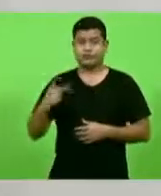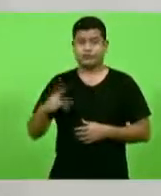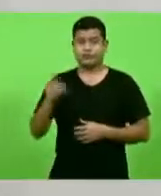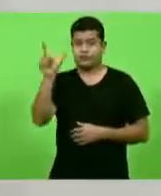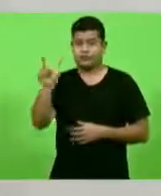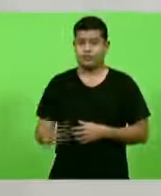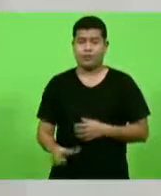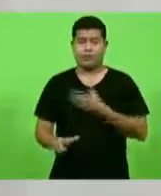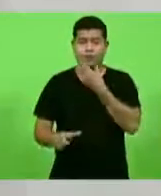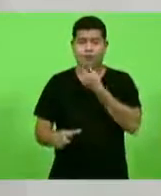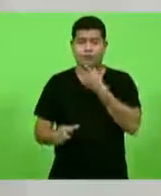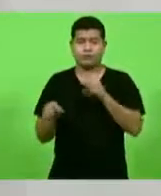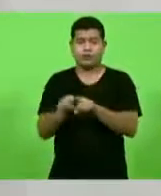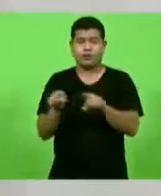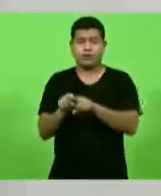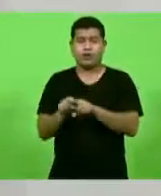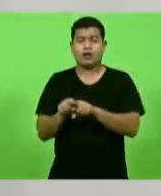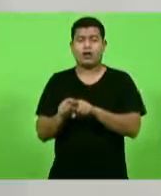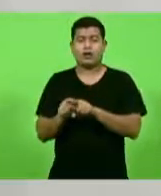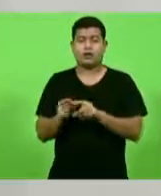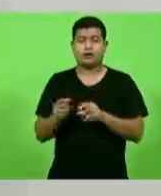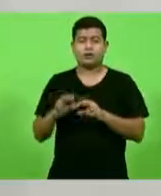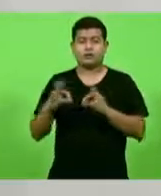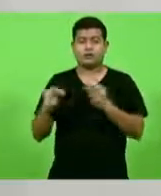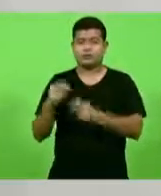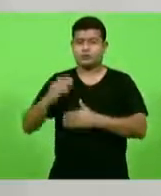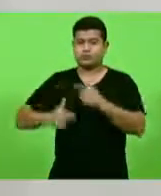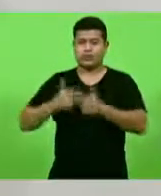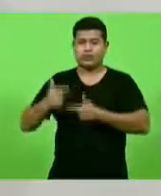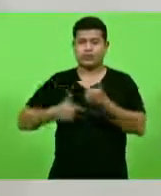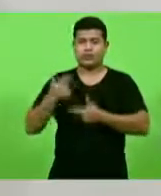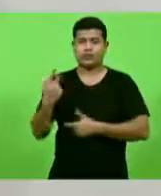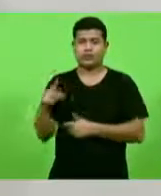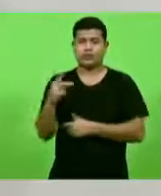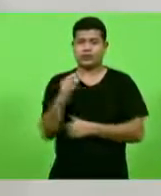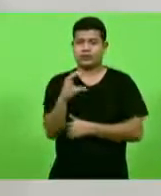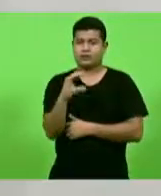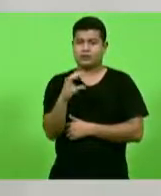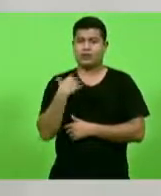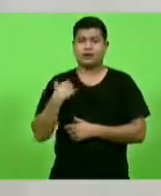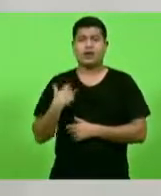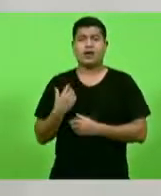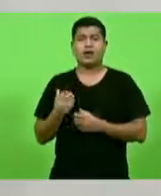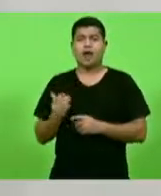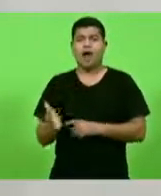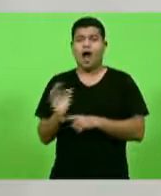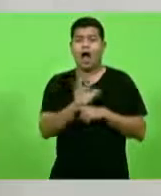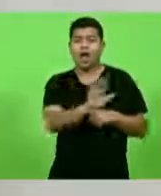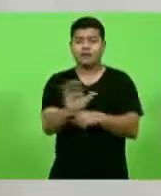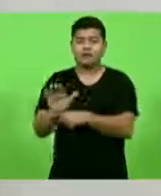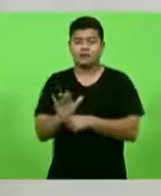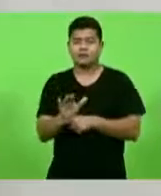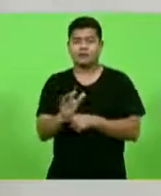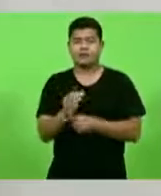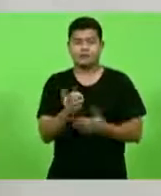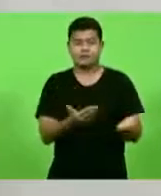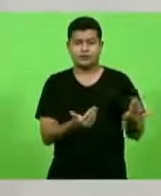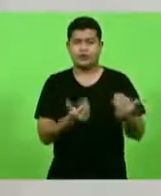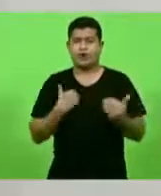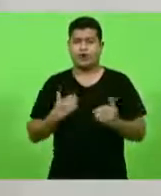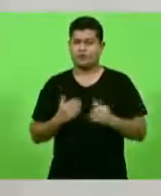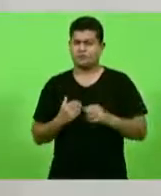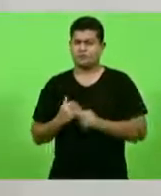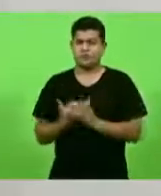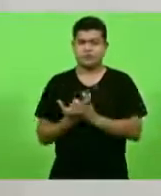seu legado científico inspirem as atuais e futuras gerações a irem mais longe, a se desafiarem na grande jornada